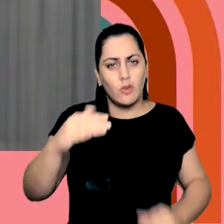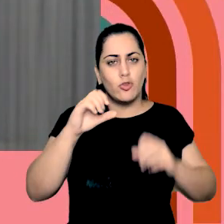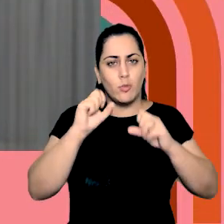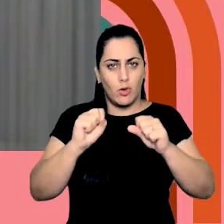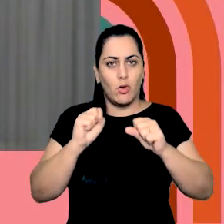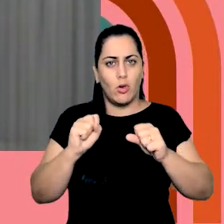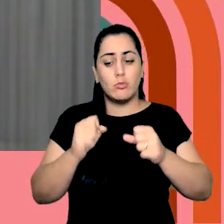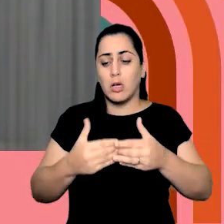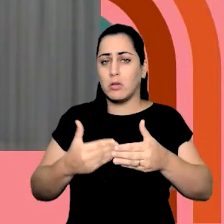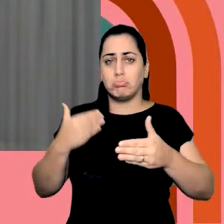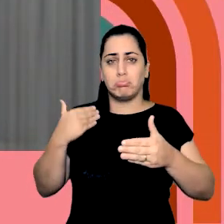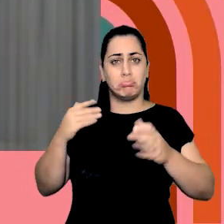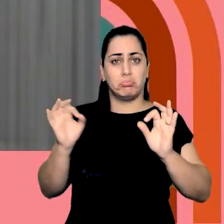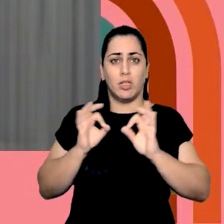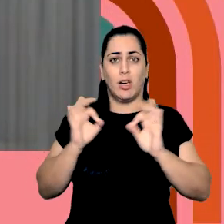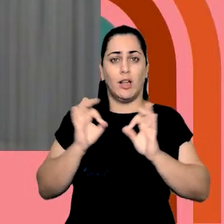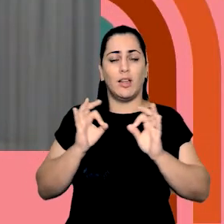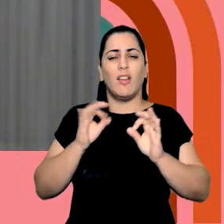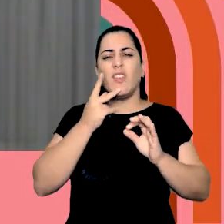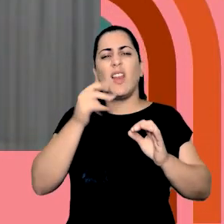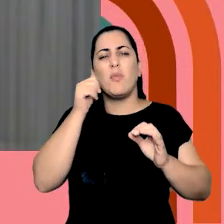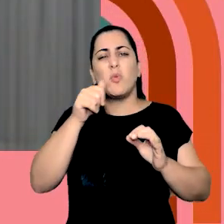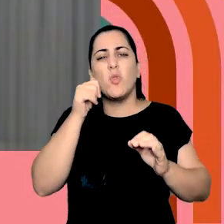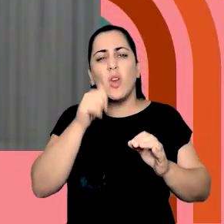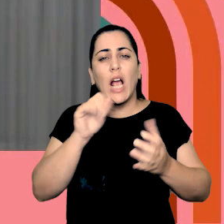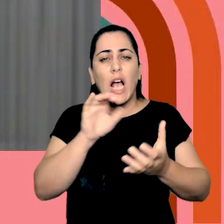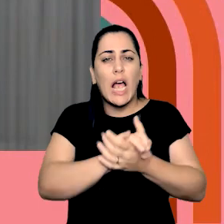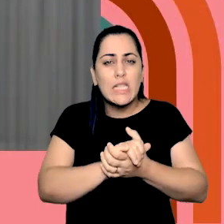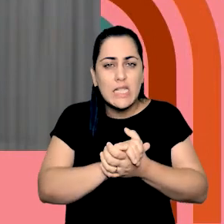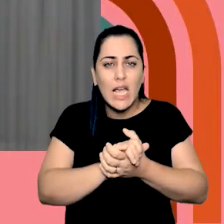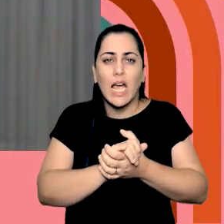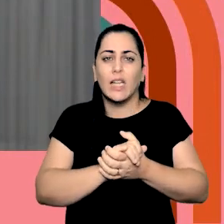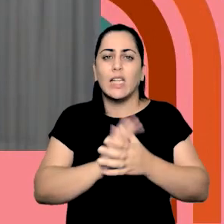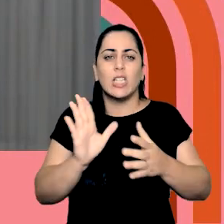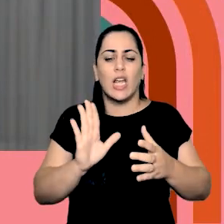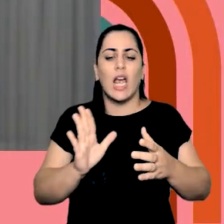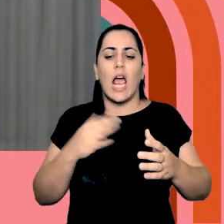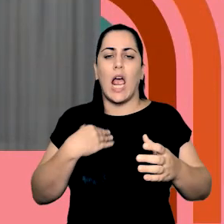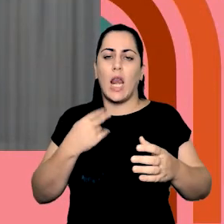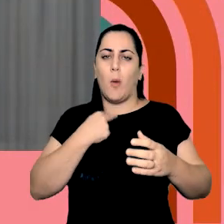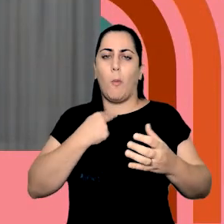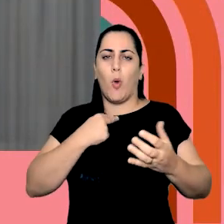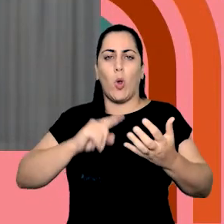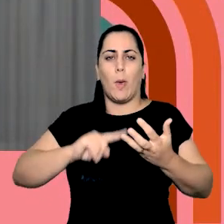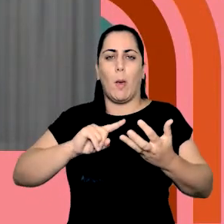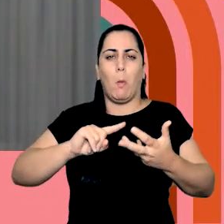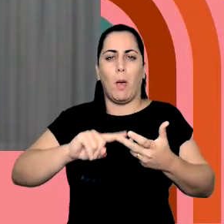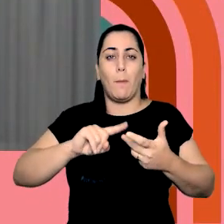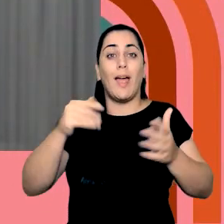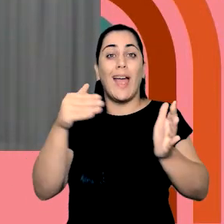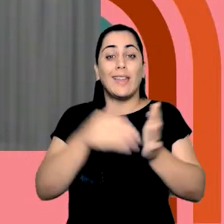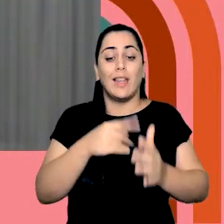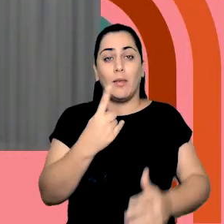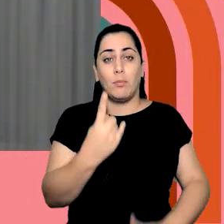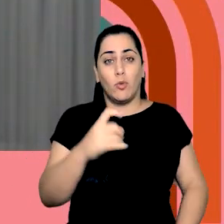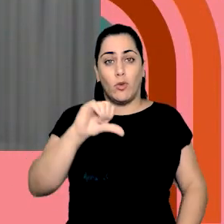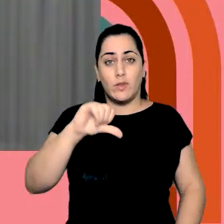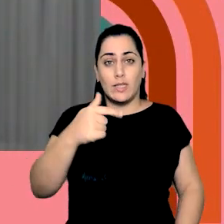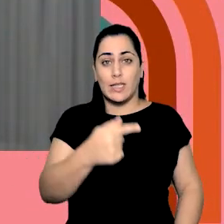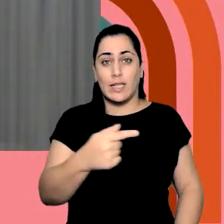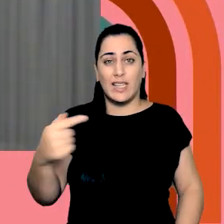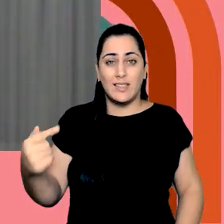eram relativamente incapazes depois de casadas, isso perdurou até 1977, então,